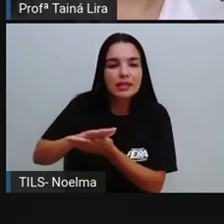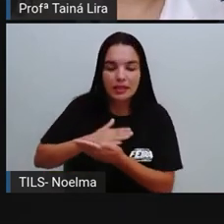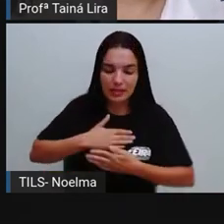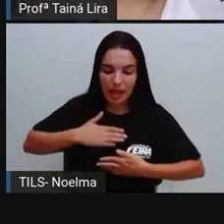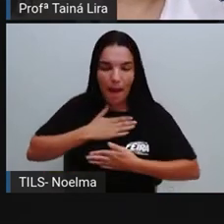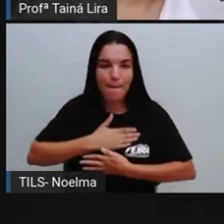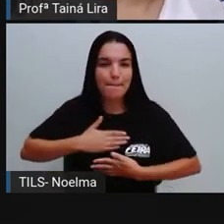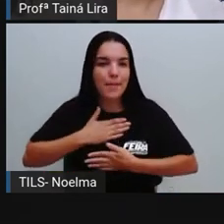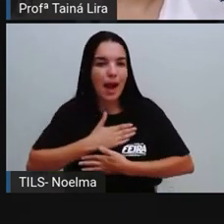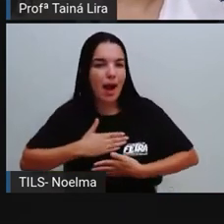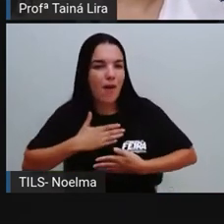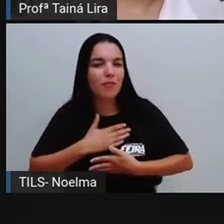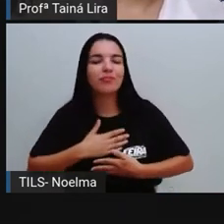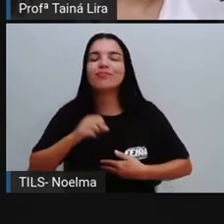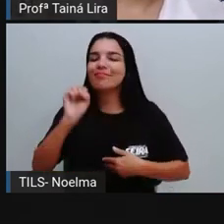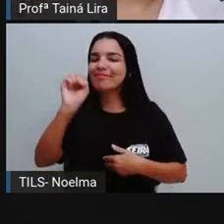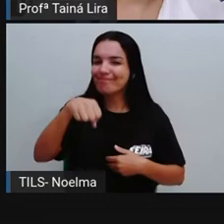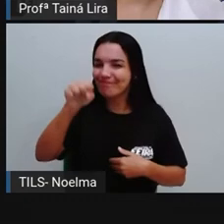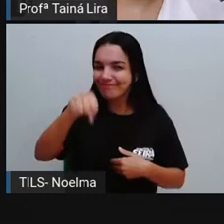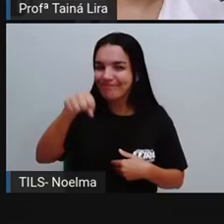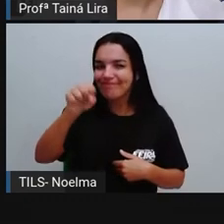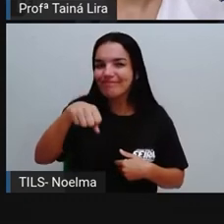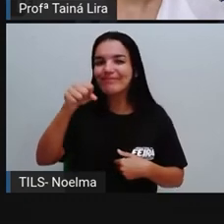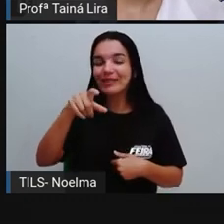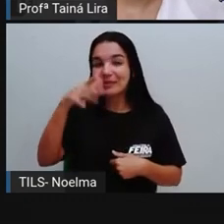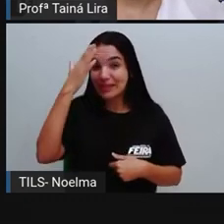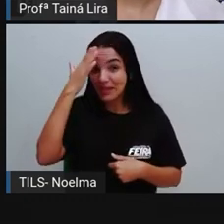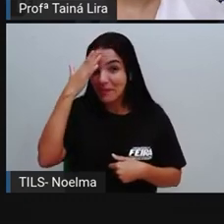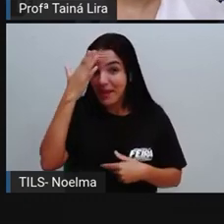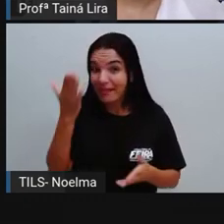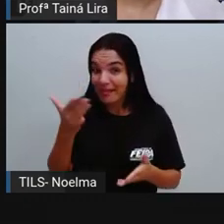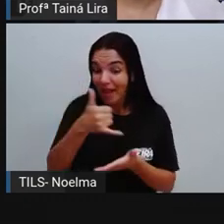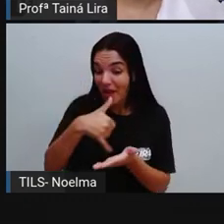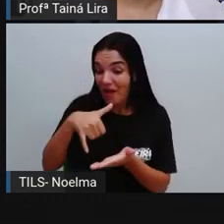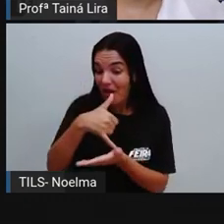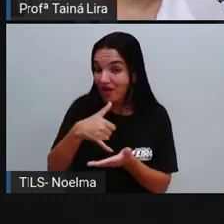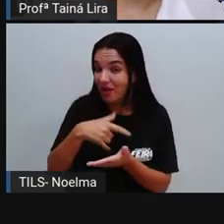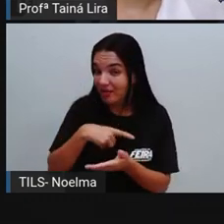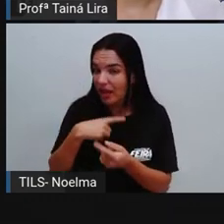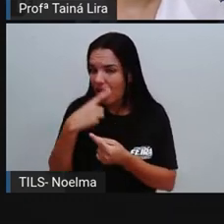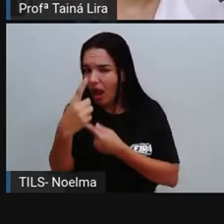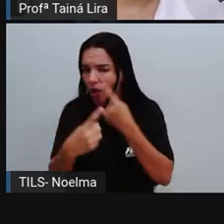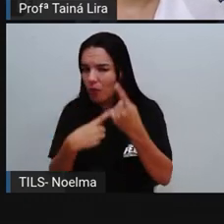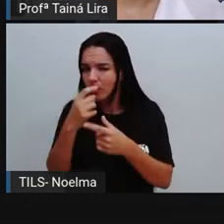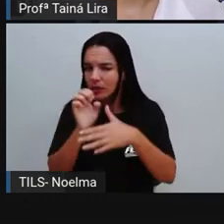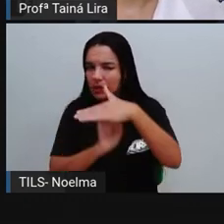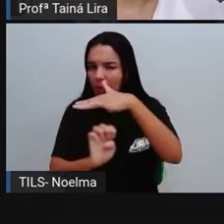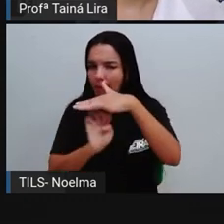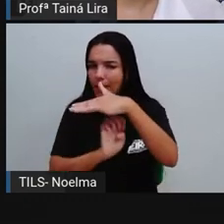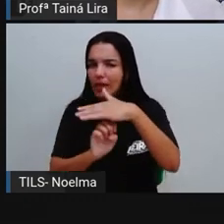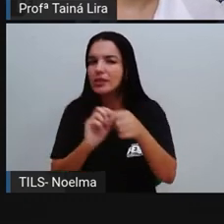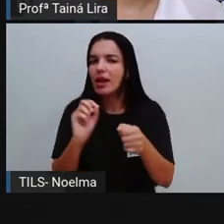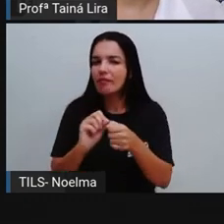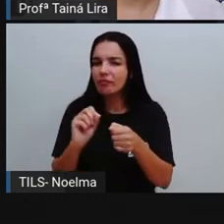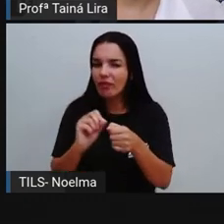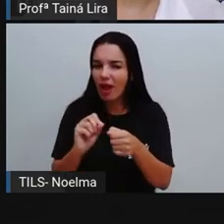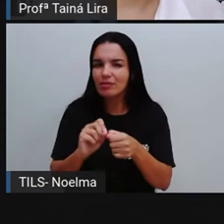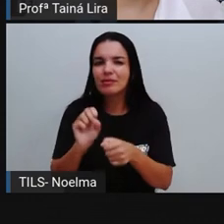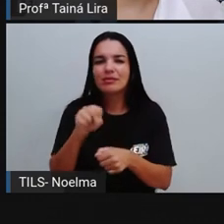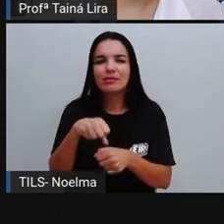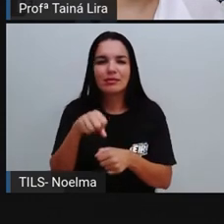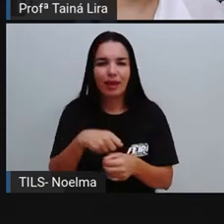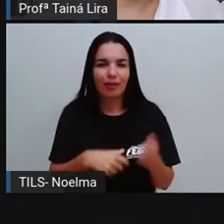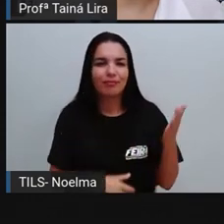feito de óleo, de gordura, de óleo de cozinha? Então, algumas empresas, ó. Recicla Sampa,